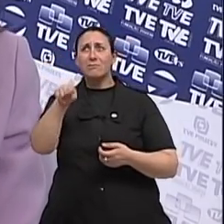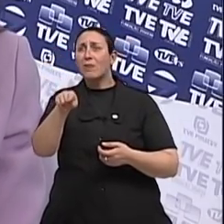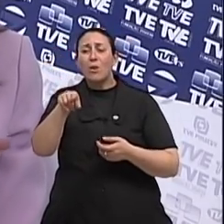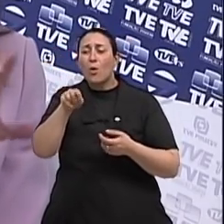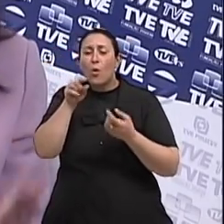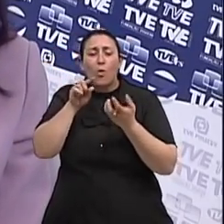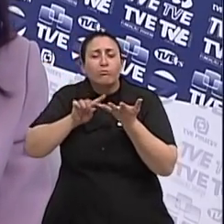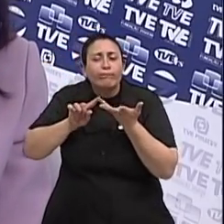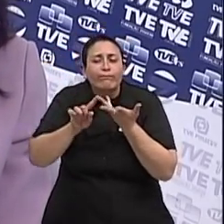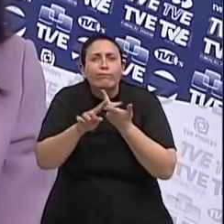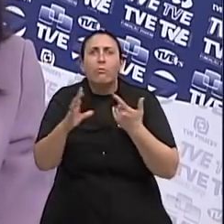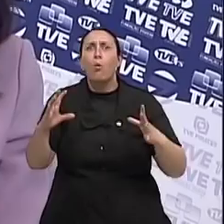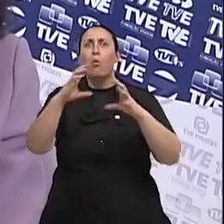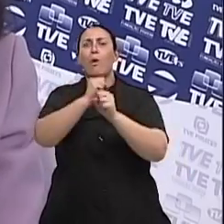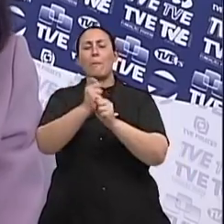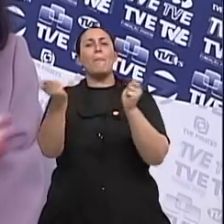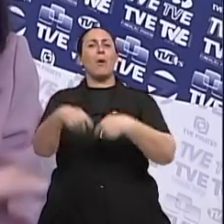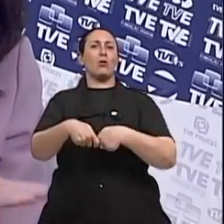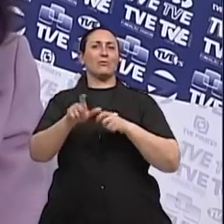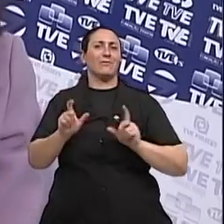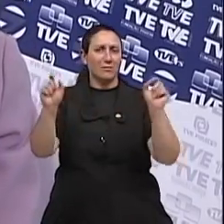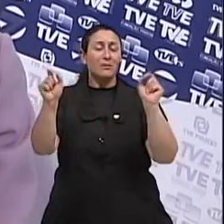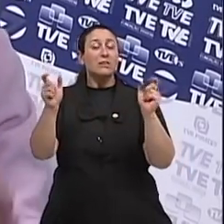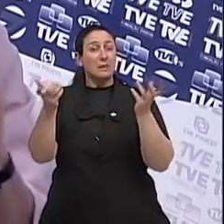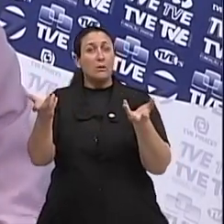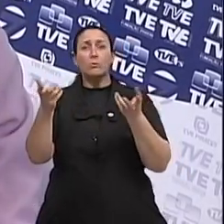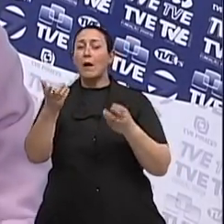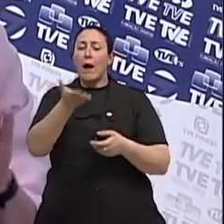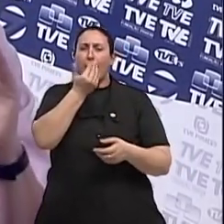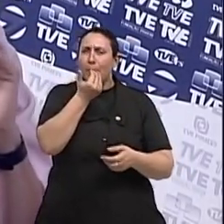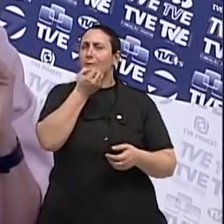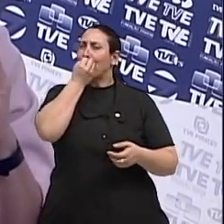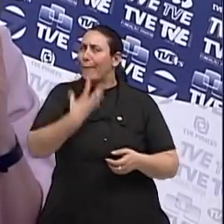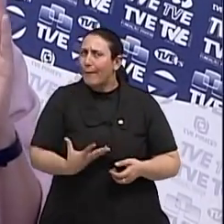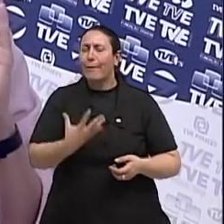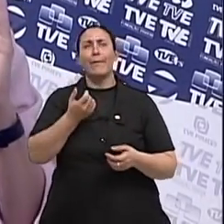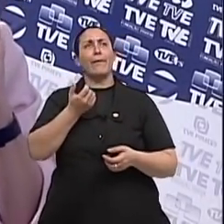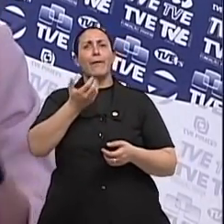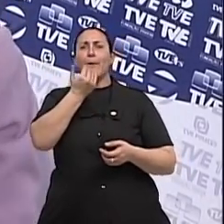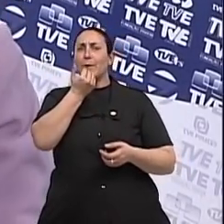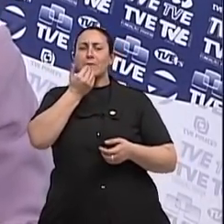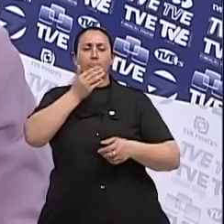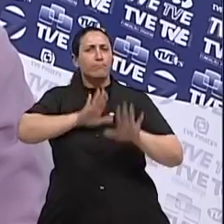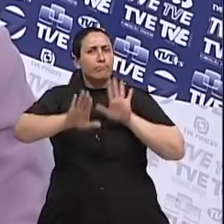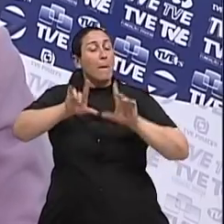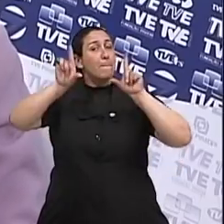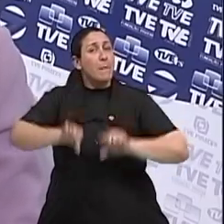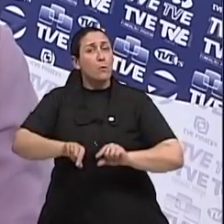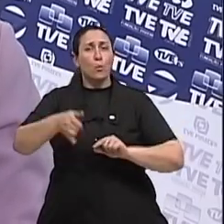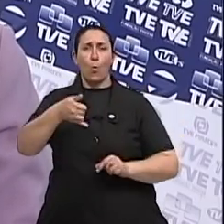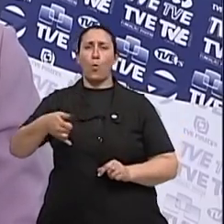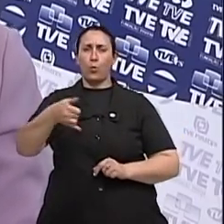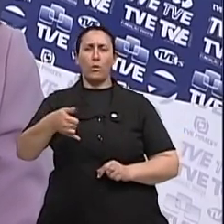essas são coisas que nós podemos fazer. Com uma alimentação antes ou depois do câncer, alimentação saudável, uma alimentação em baixa gordura.